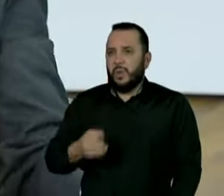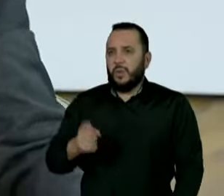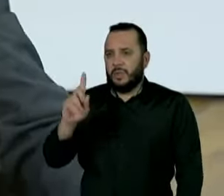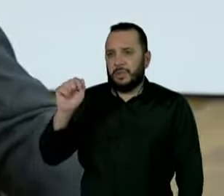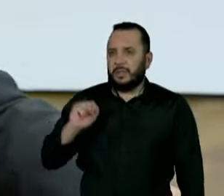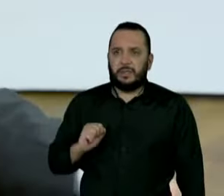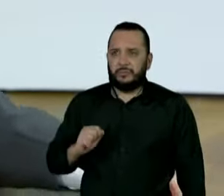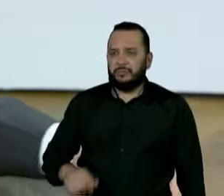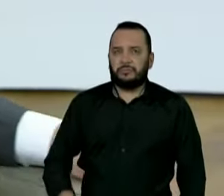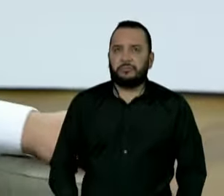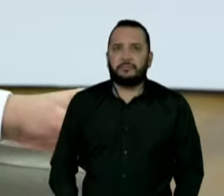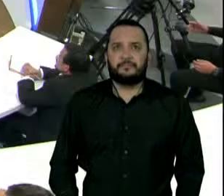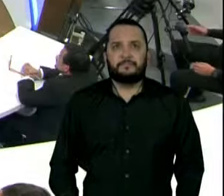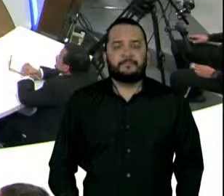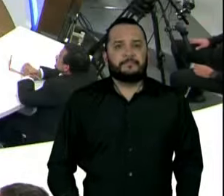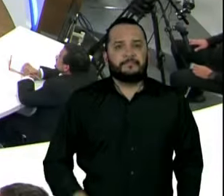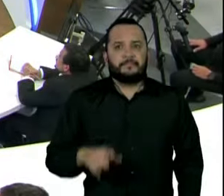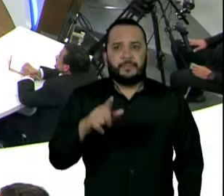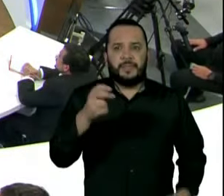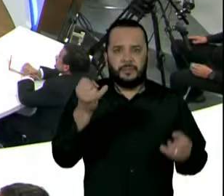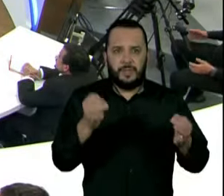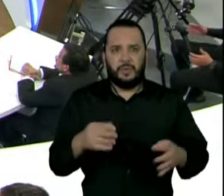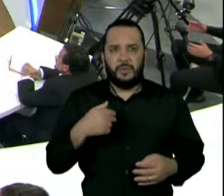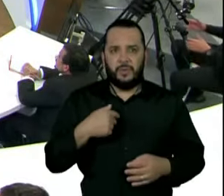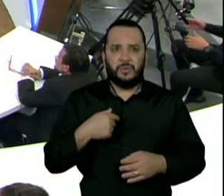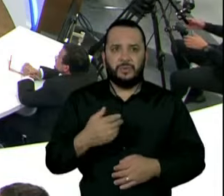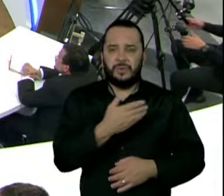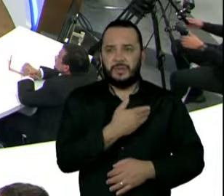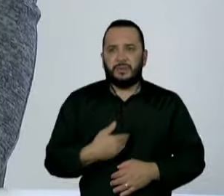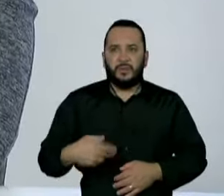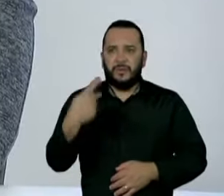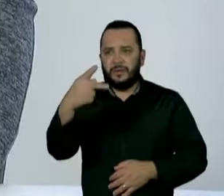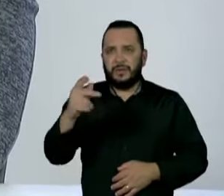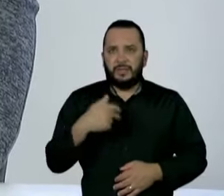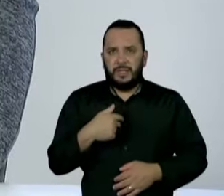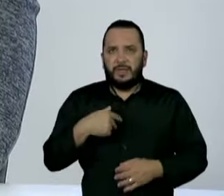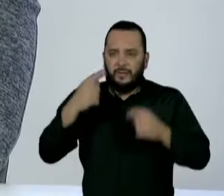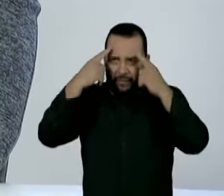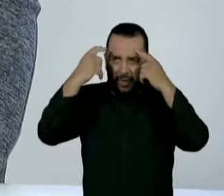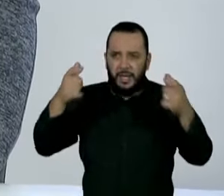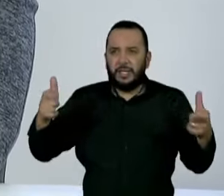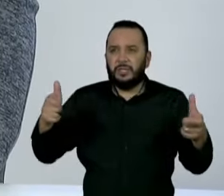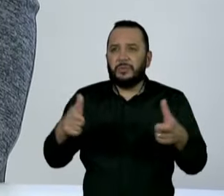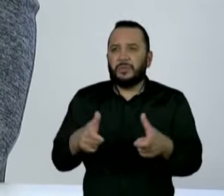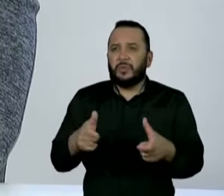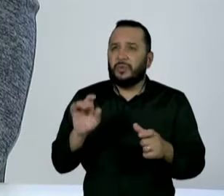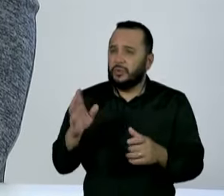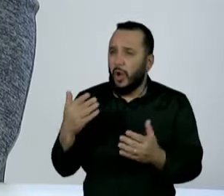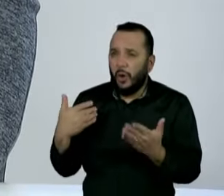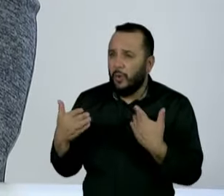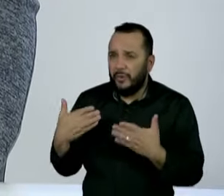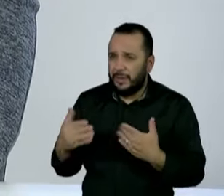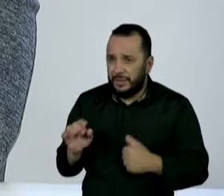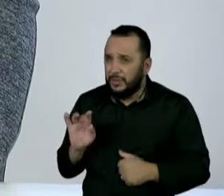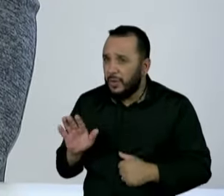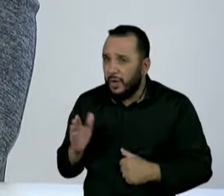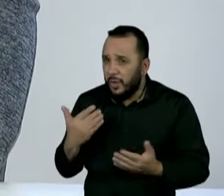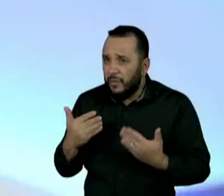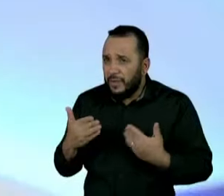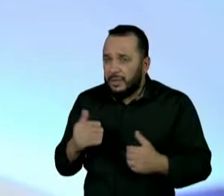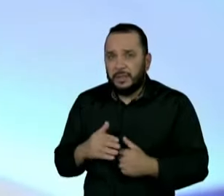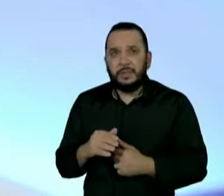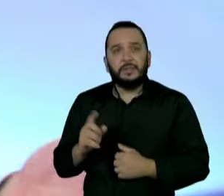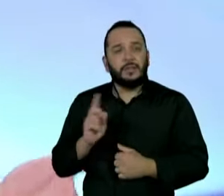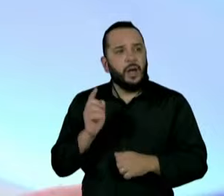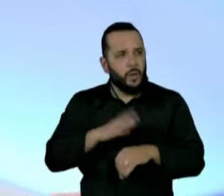atividade particular. Não ficou claro? O senhor falou que diminuiu no seu governo a letalidade e violência policial só conversando com os policiais? É isso? Não. Com